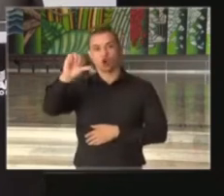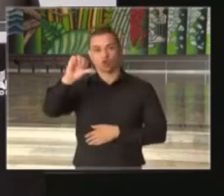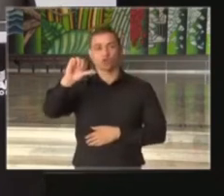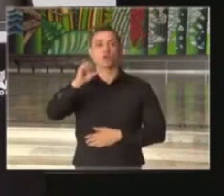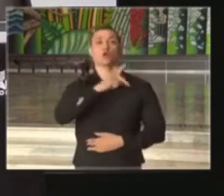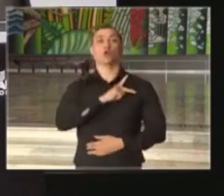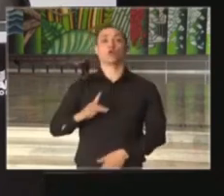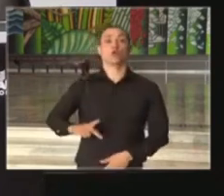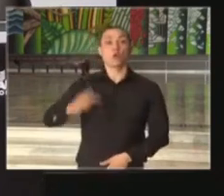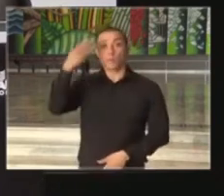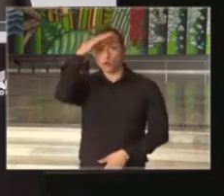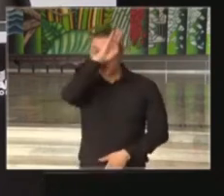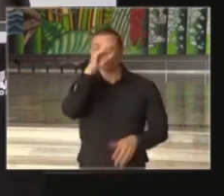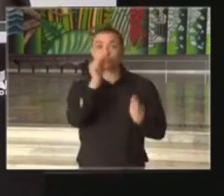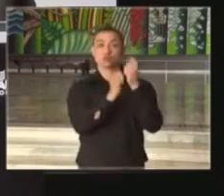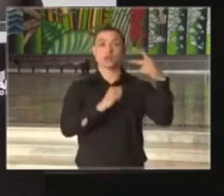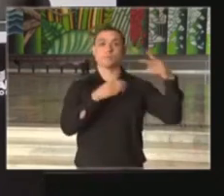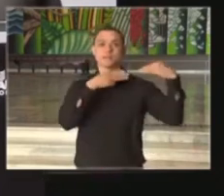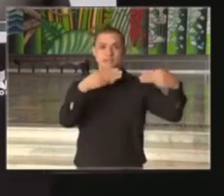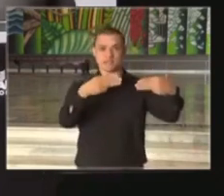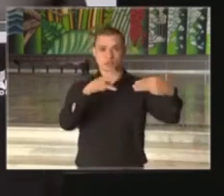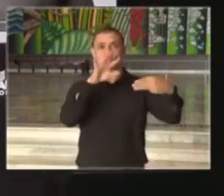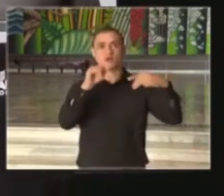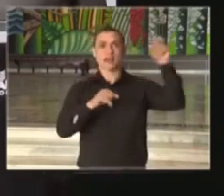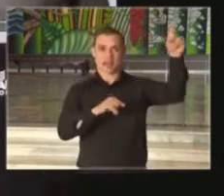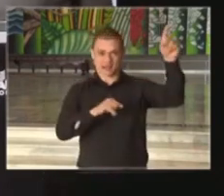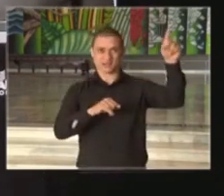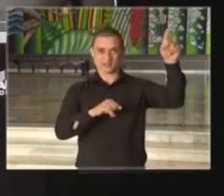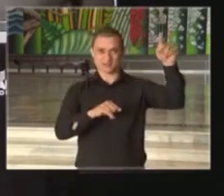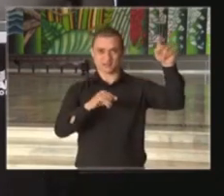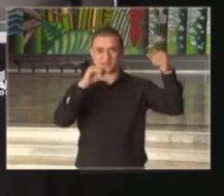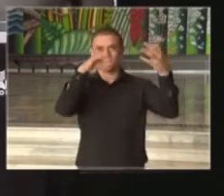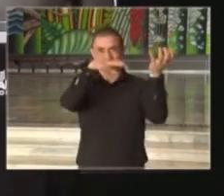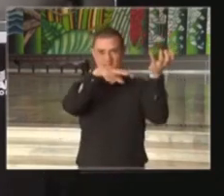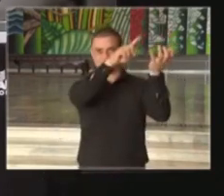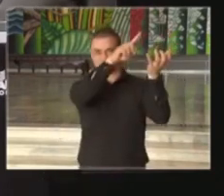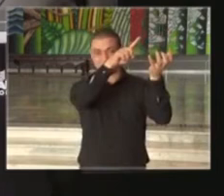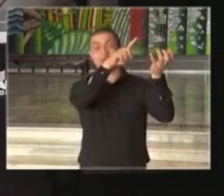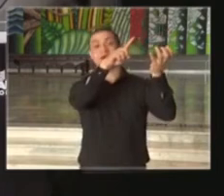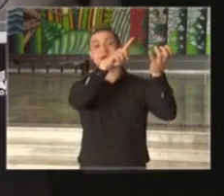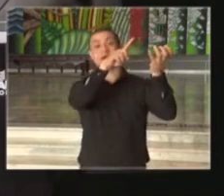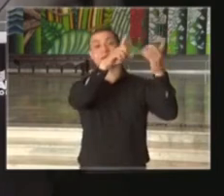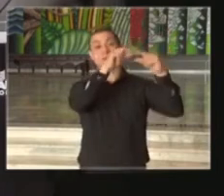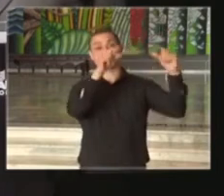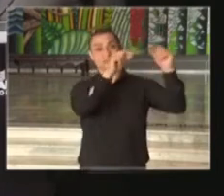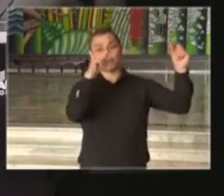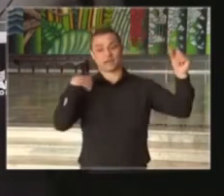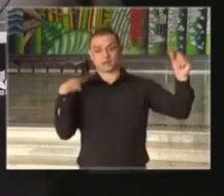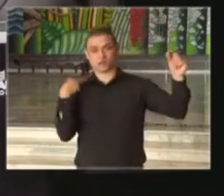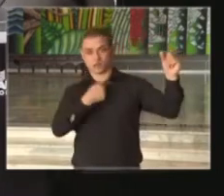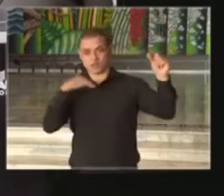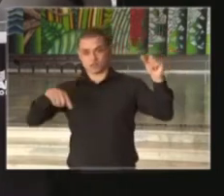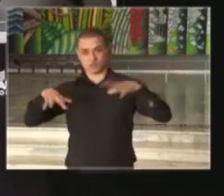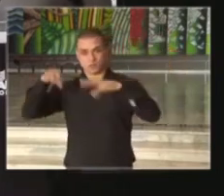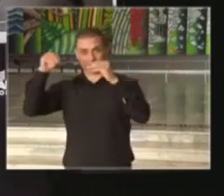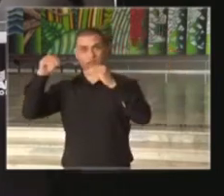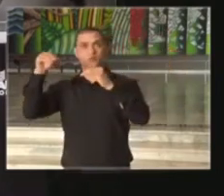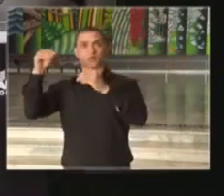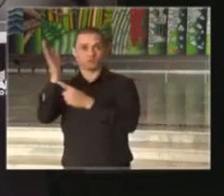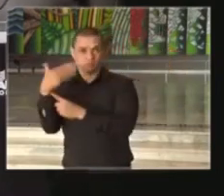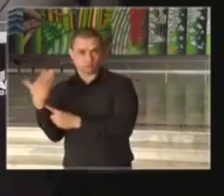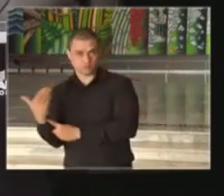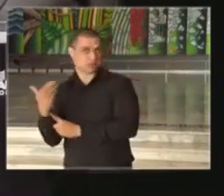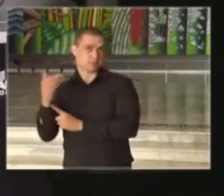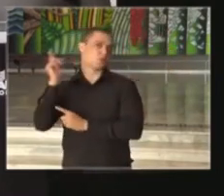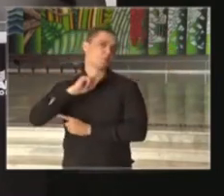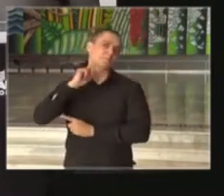Bolsonaro e seus ministros estarão no Palácio Planalto. Eu estarei aqui no Palácio dos Bandeirantes, os demais governadores dos estados